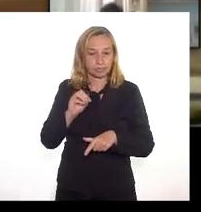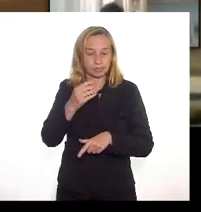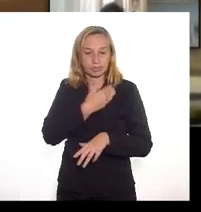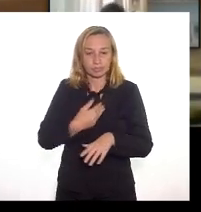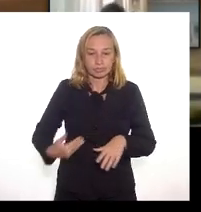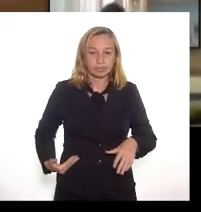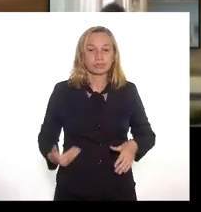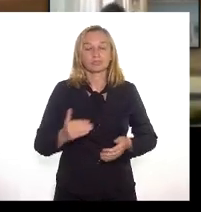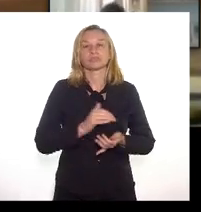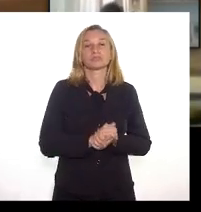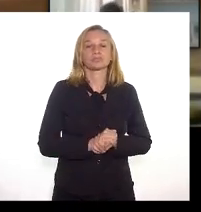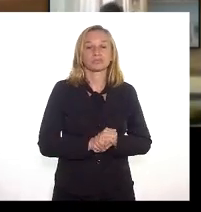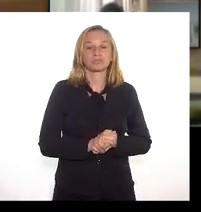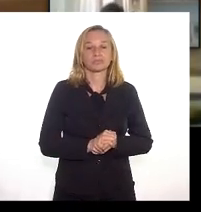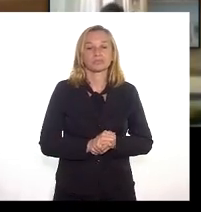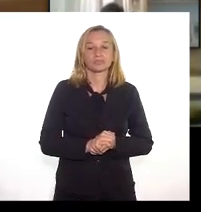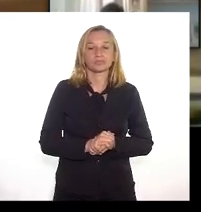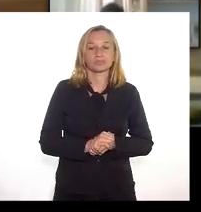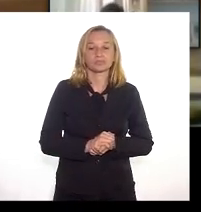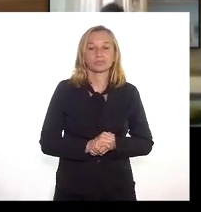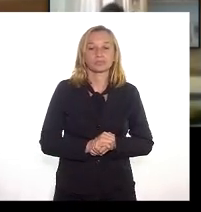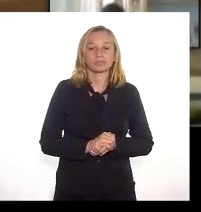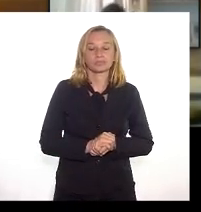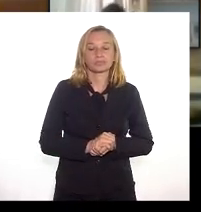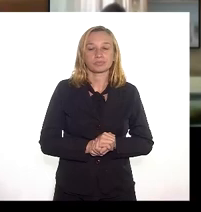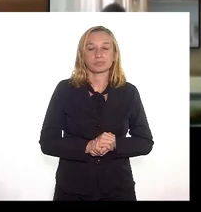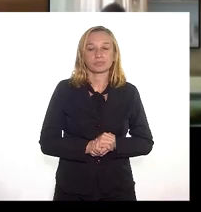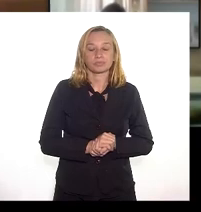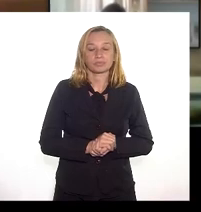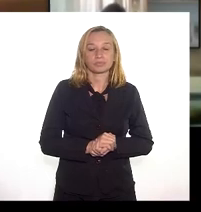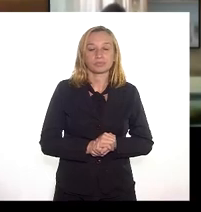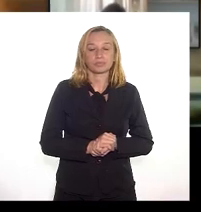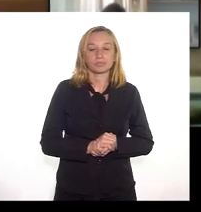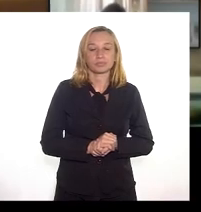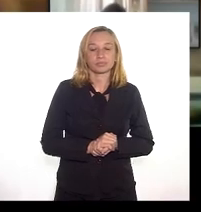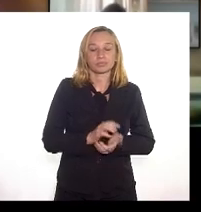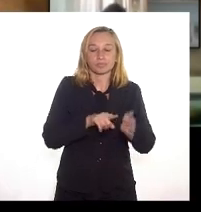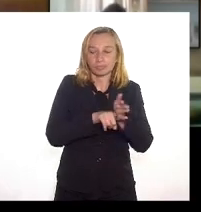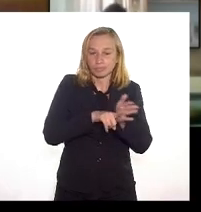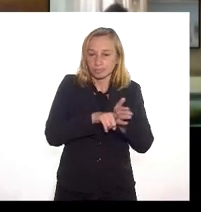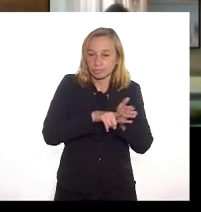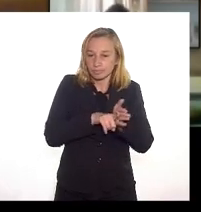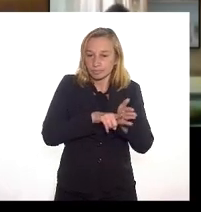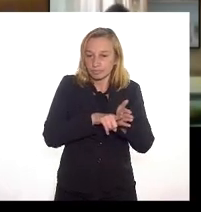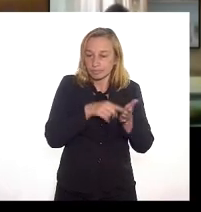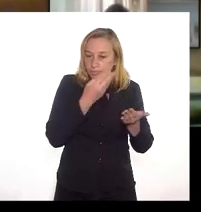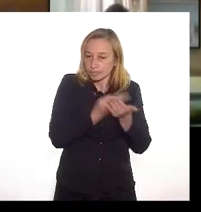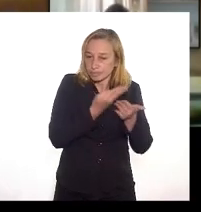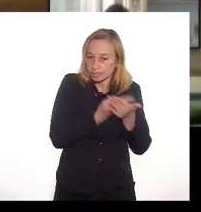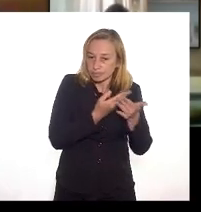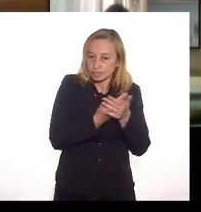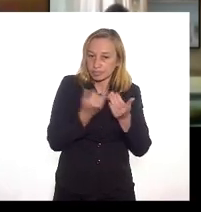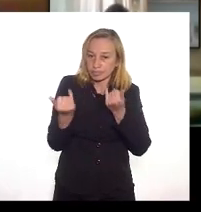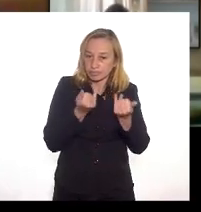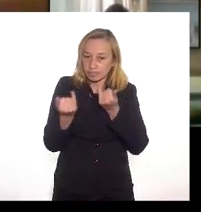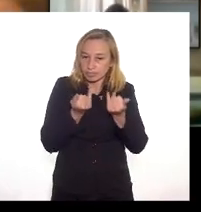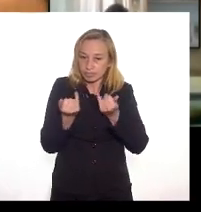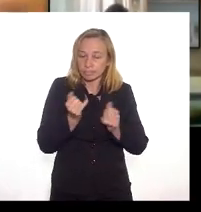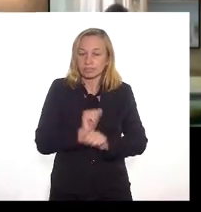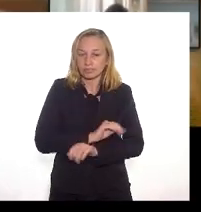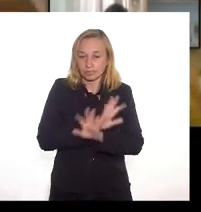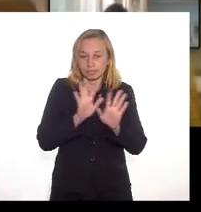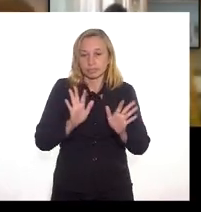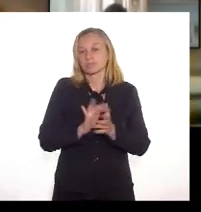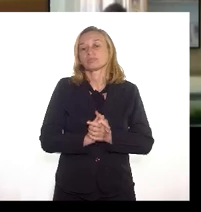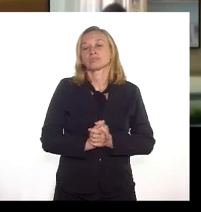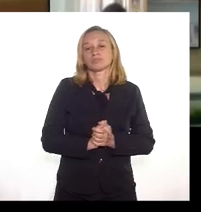público ele deve garantir e buscar essas informações exigir que essas informações apareçam inclusive